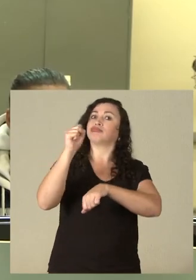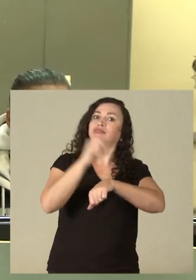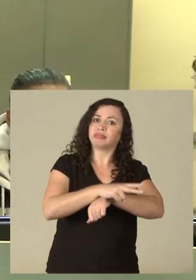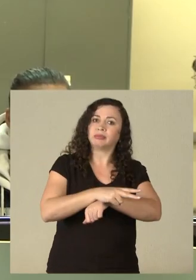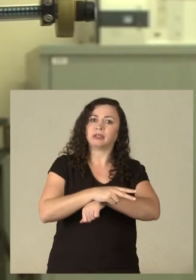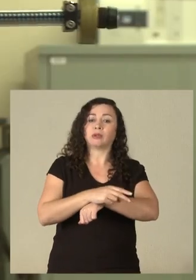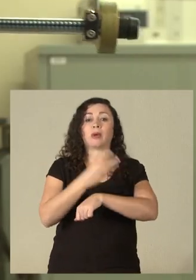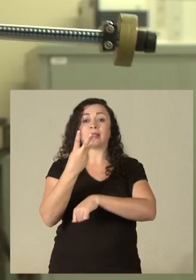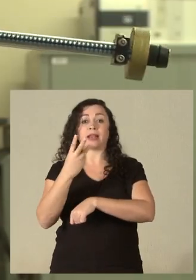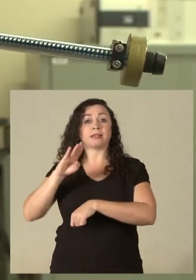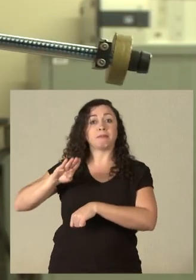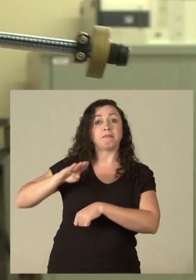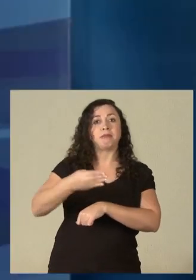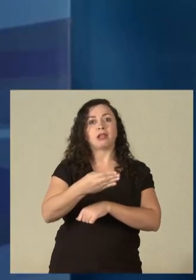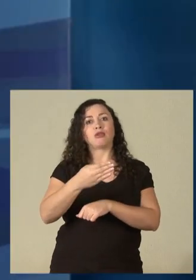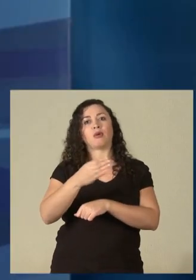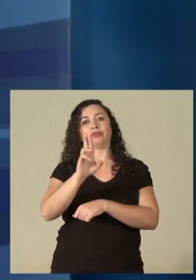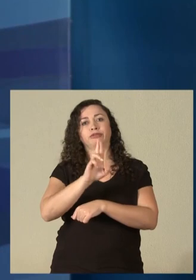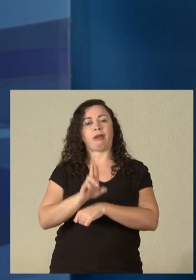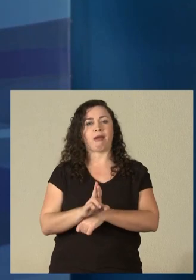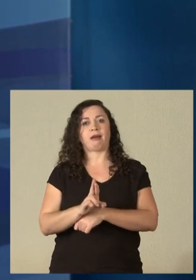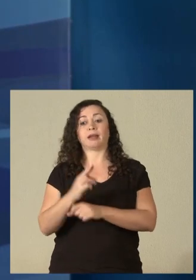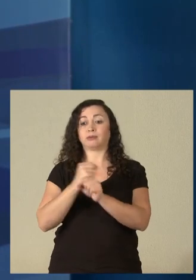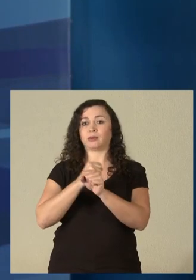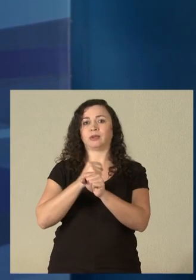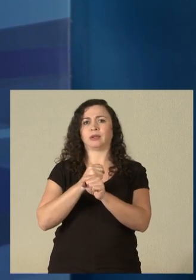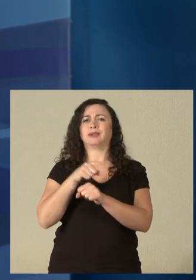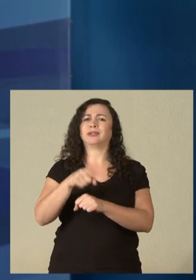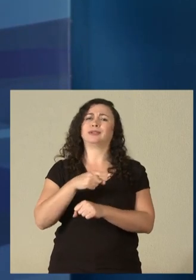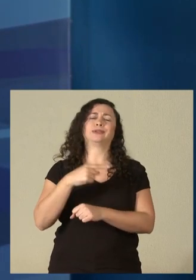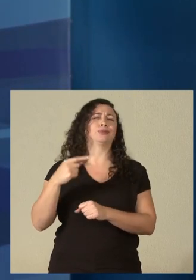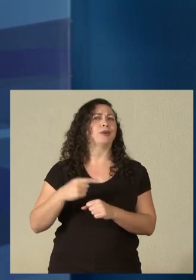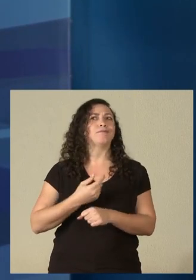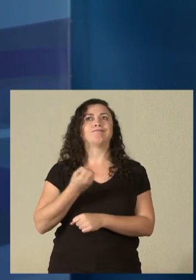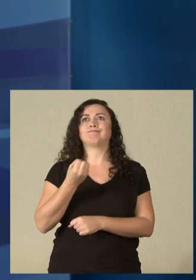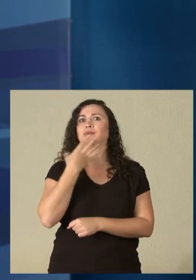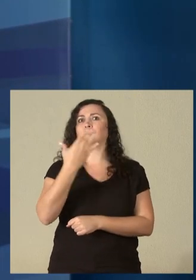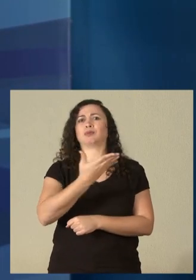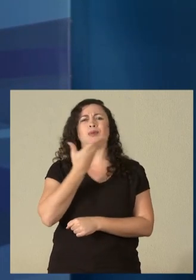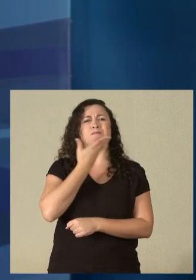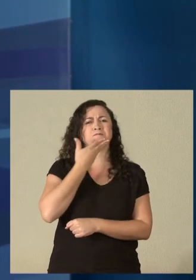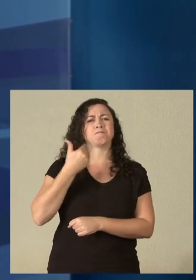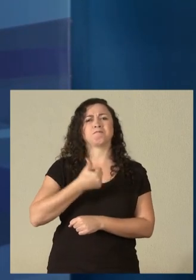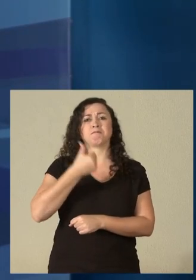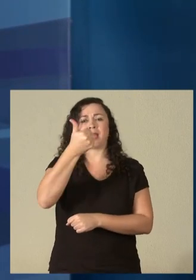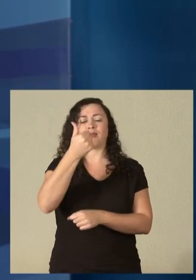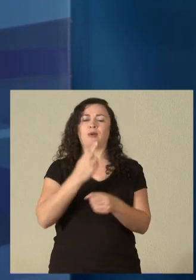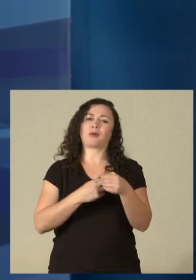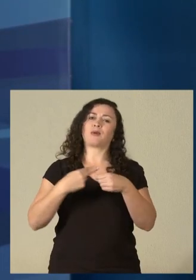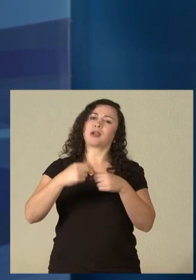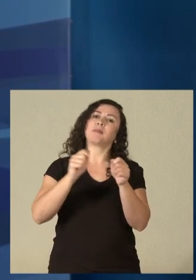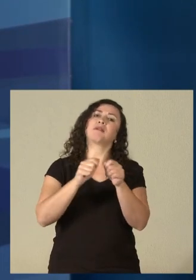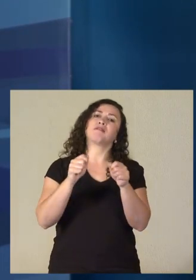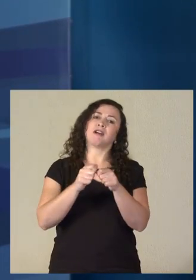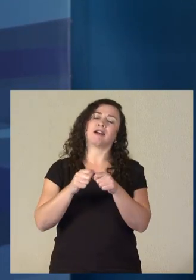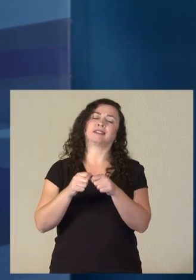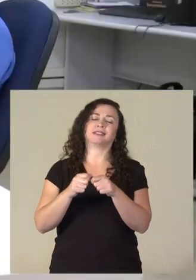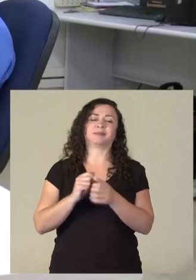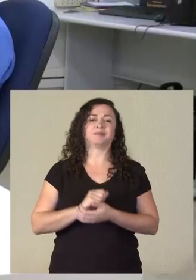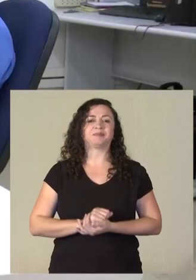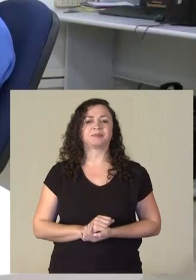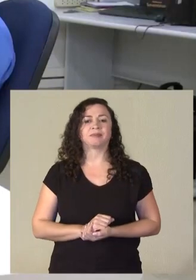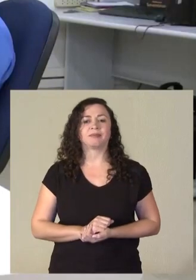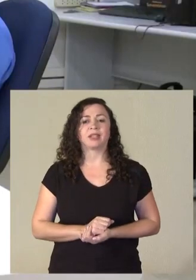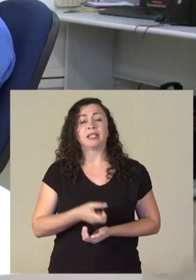bilhões de reais por ano. E isso eu acho uma coisa absolutamente grandiosa que a Unicamp faz com seus ex